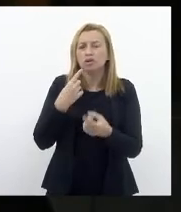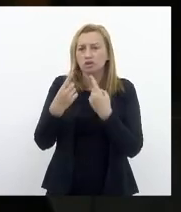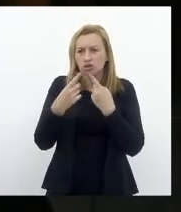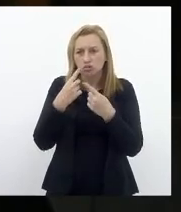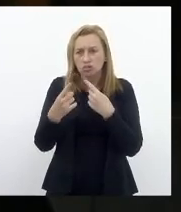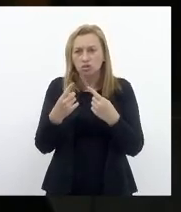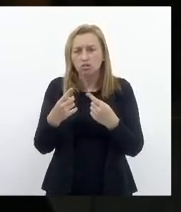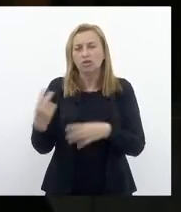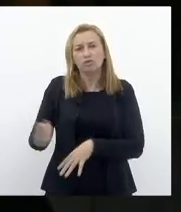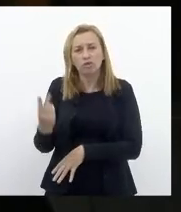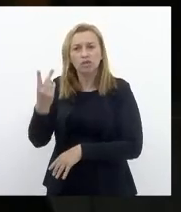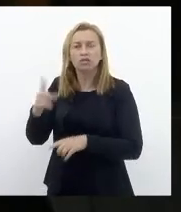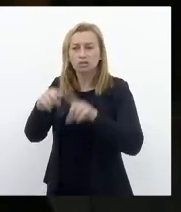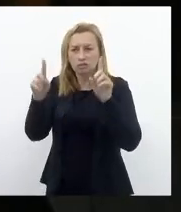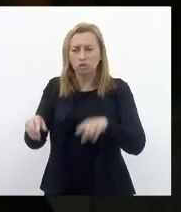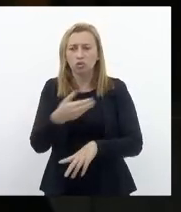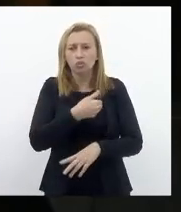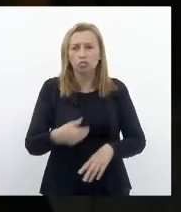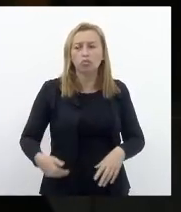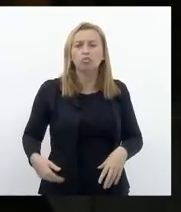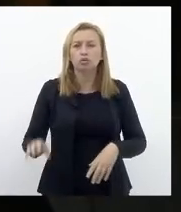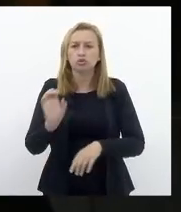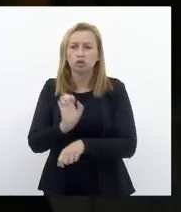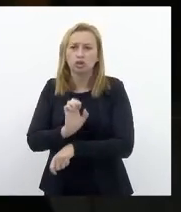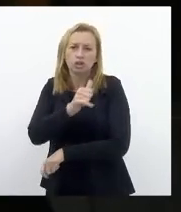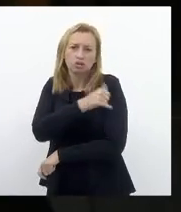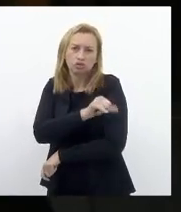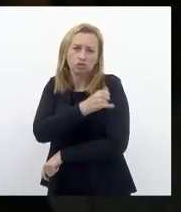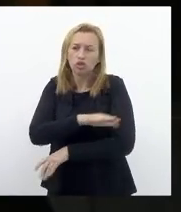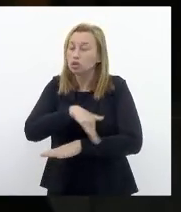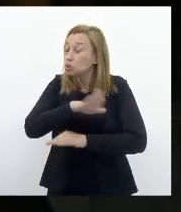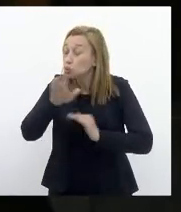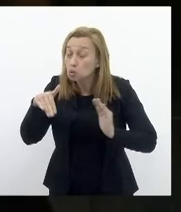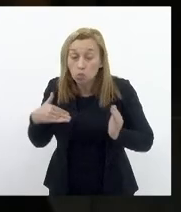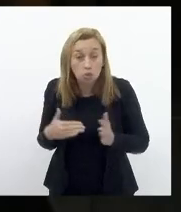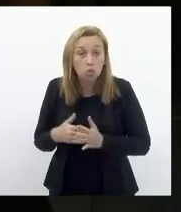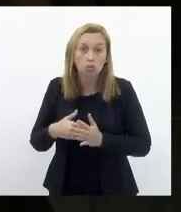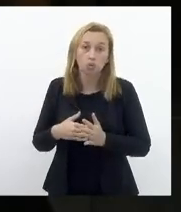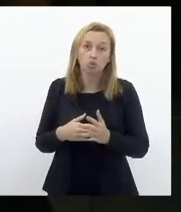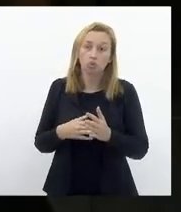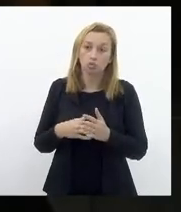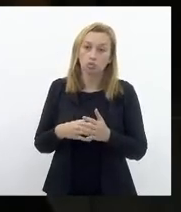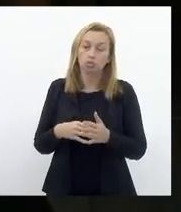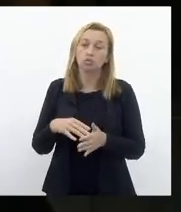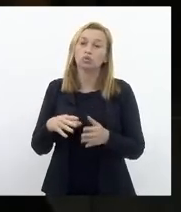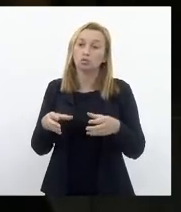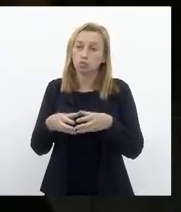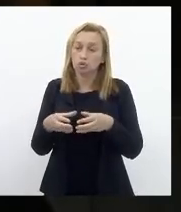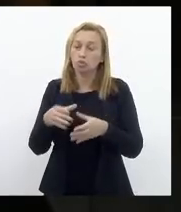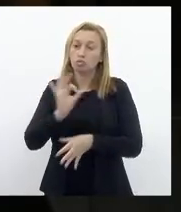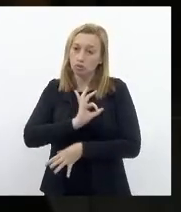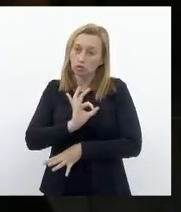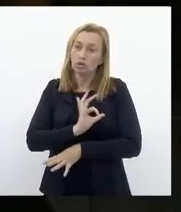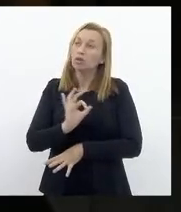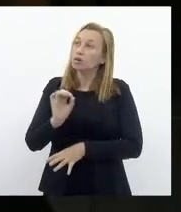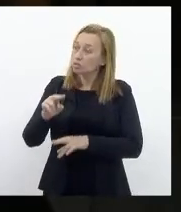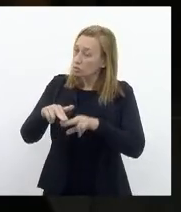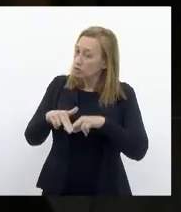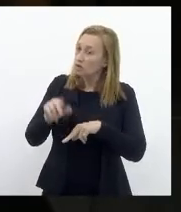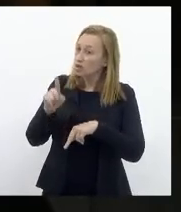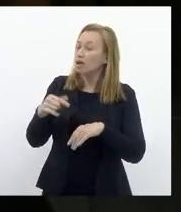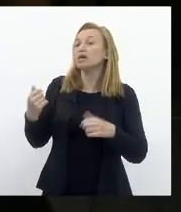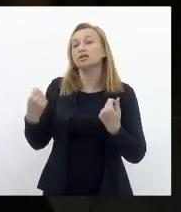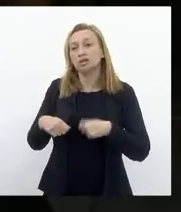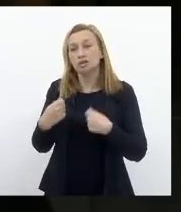valorização Dos servidores públicos No estado do Rio Janeiro De todas as categorias De todas as categorias Por isso É meritório E é necessário